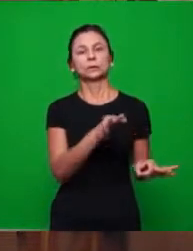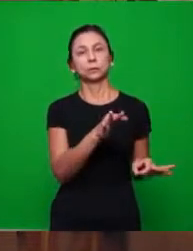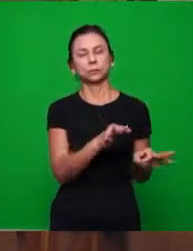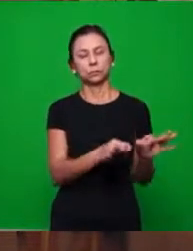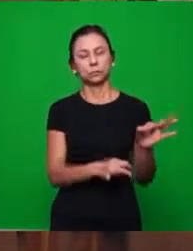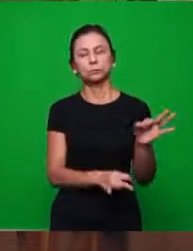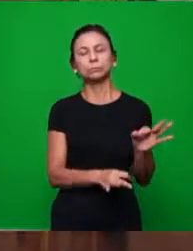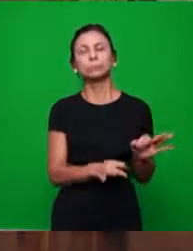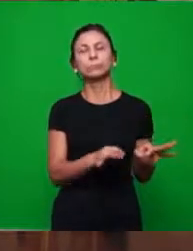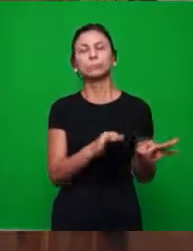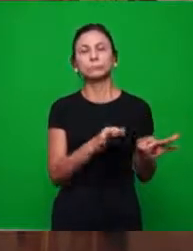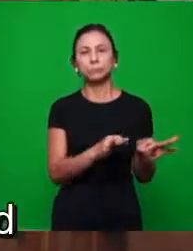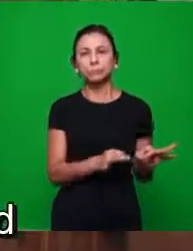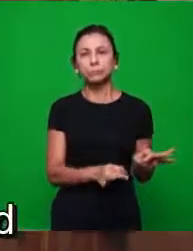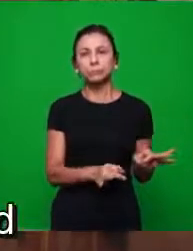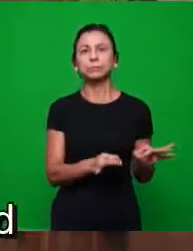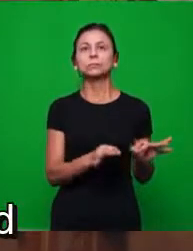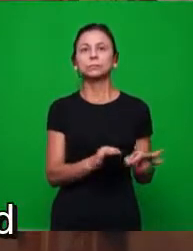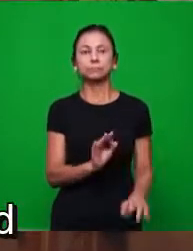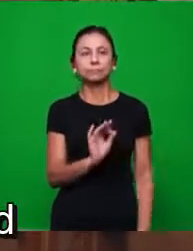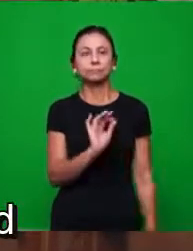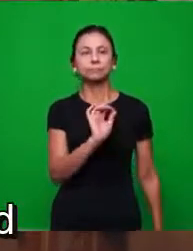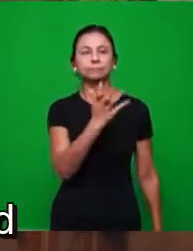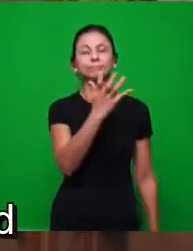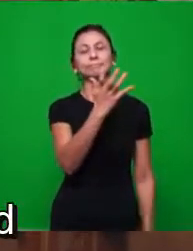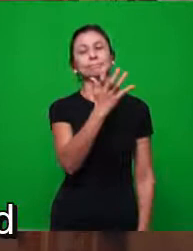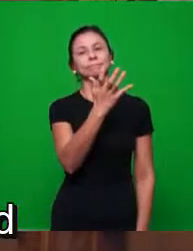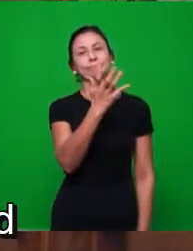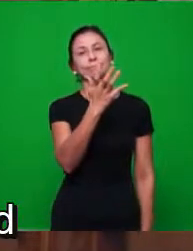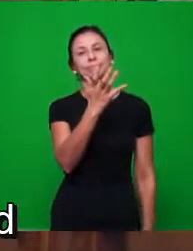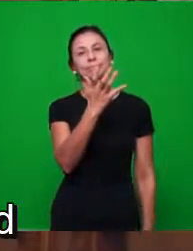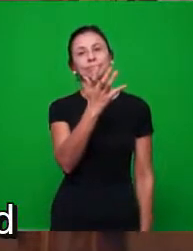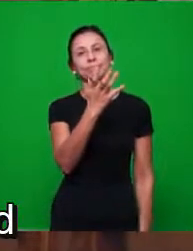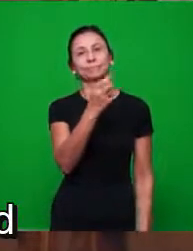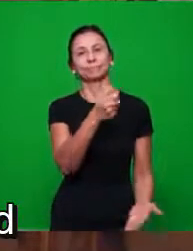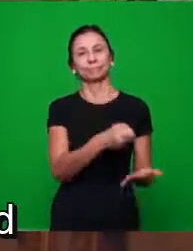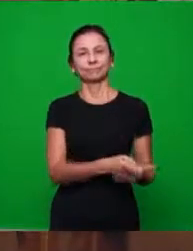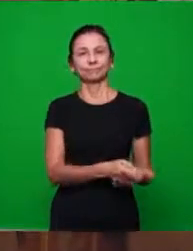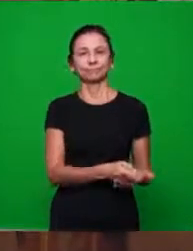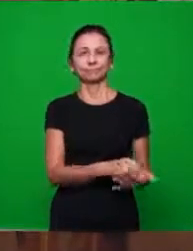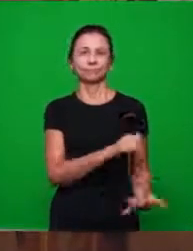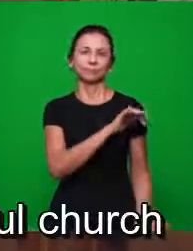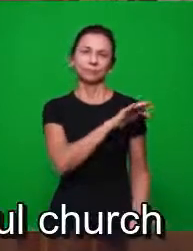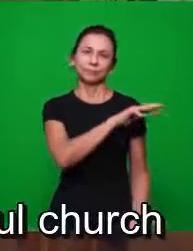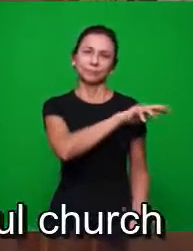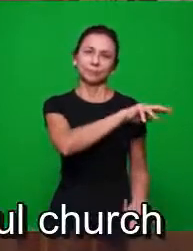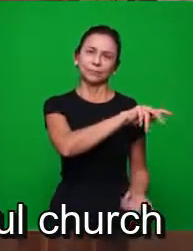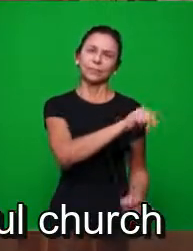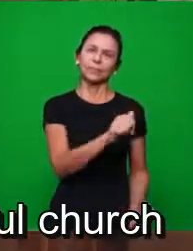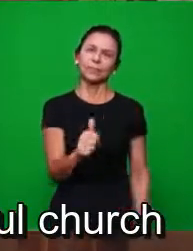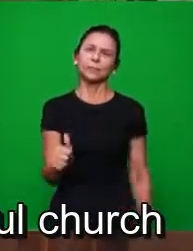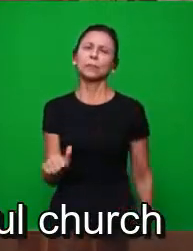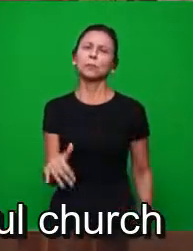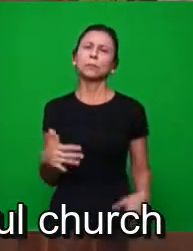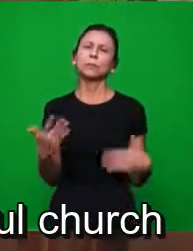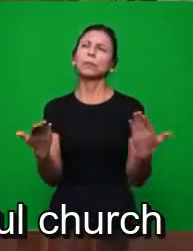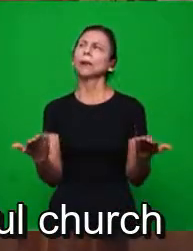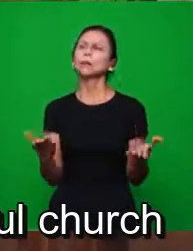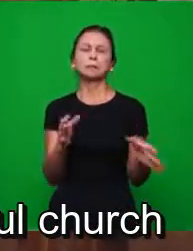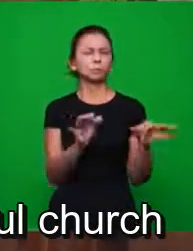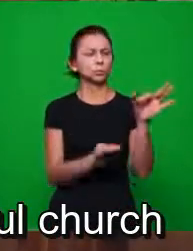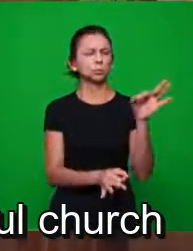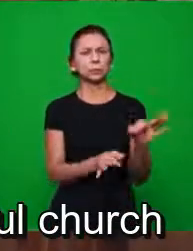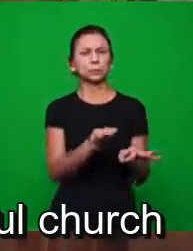serão realizados ou executados sobre o mundo. Quais são esses juízos?